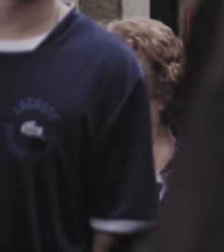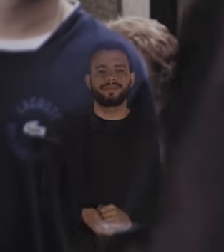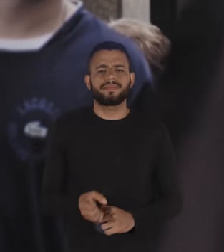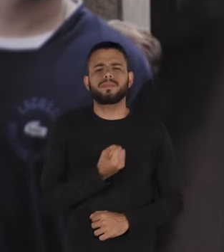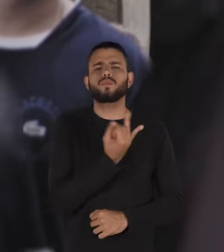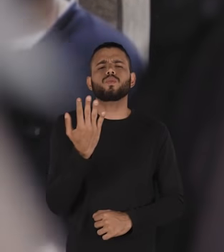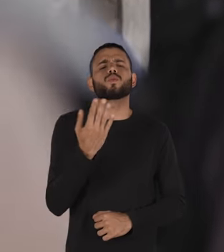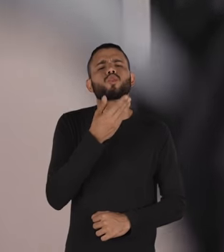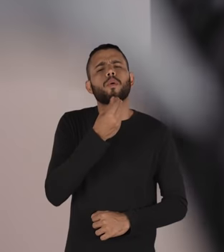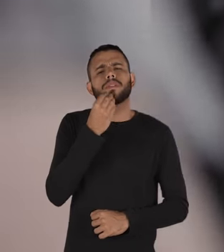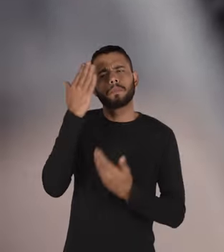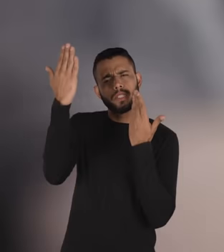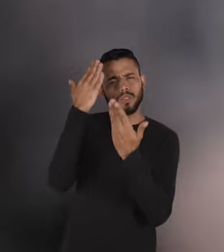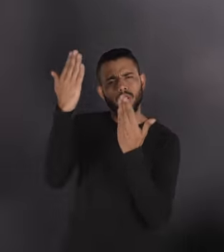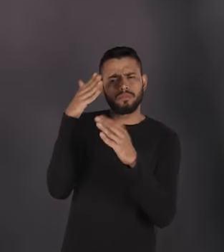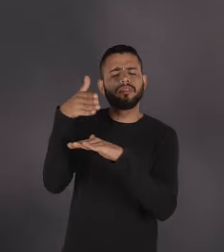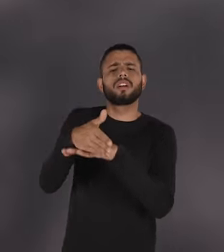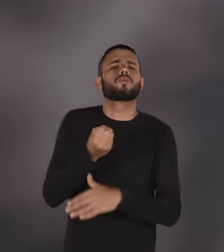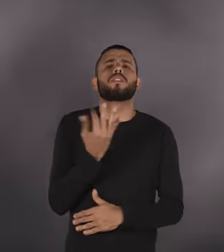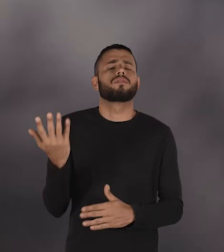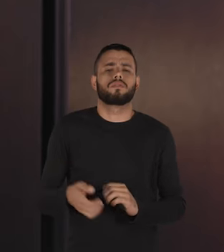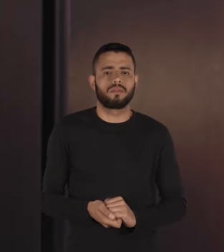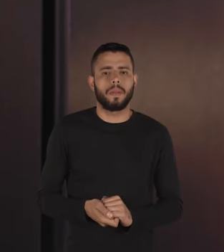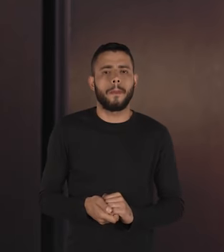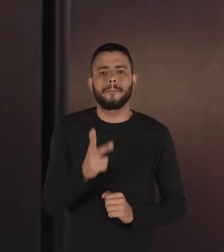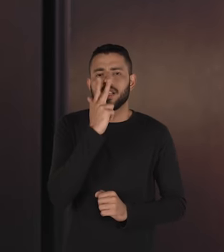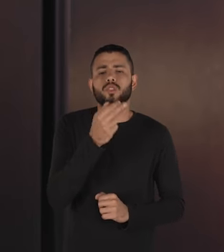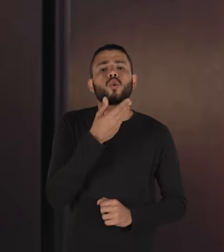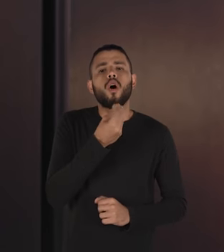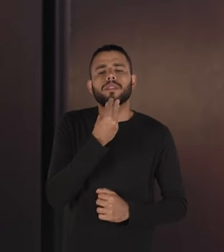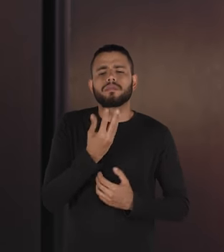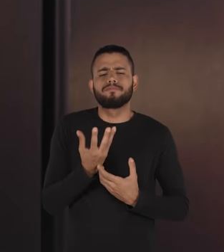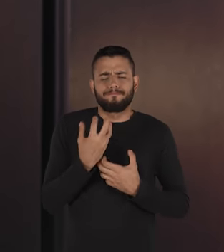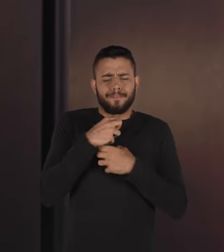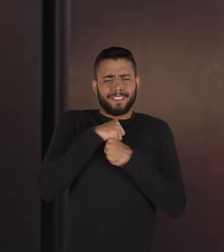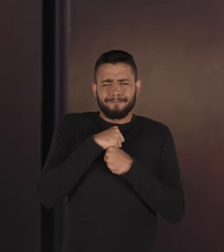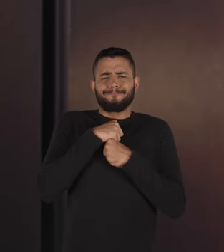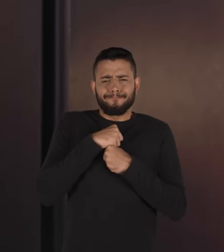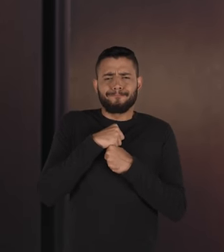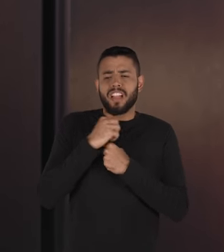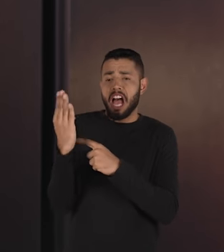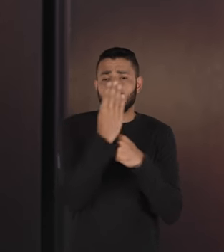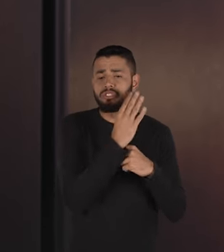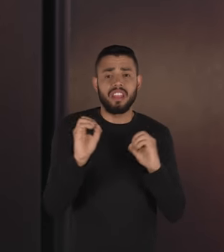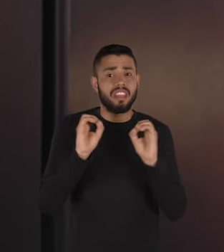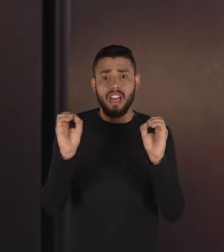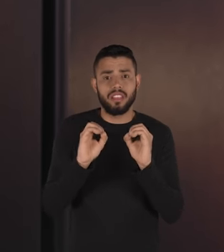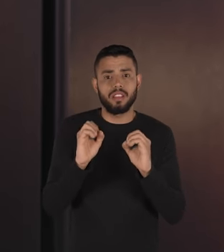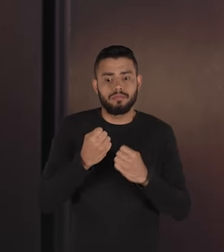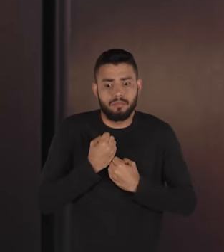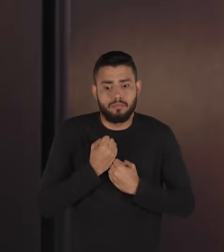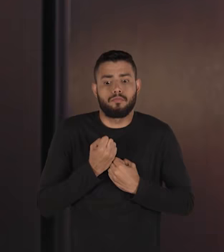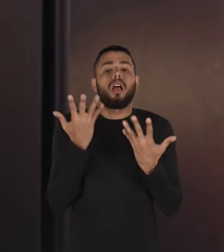Gabriela quando os homens vão ao psicólogo eles vão segurando para eles aquilo sem nenhum tipo de ajuda e a